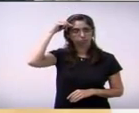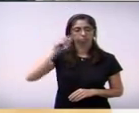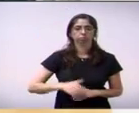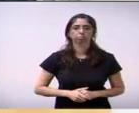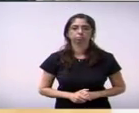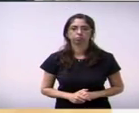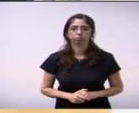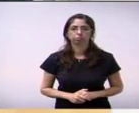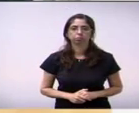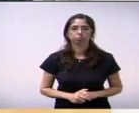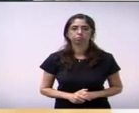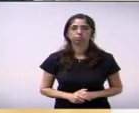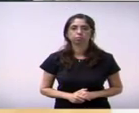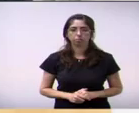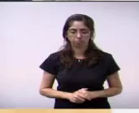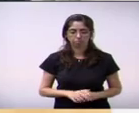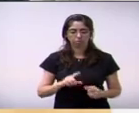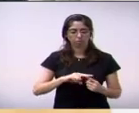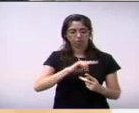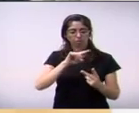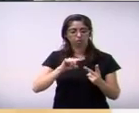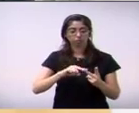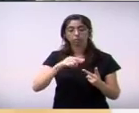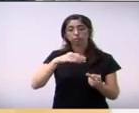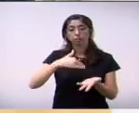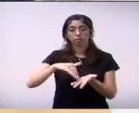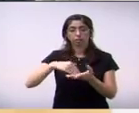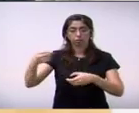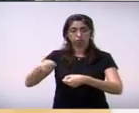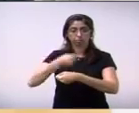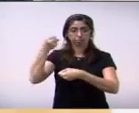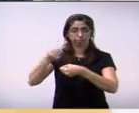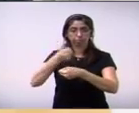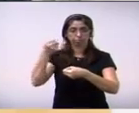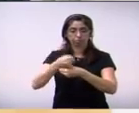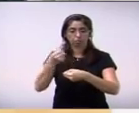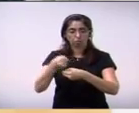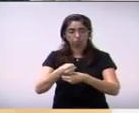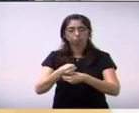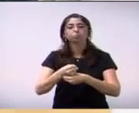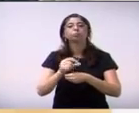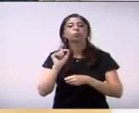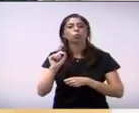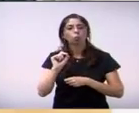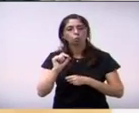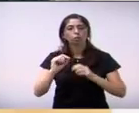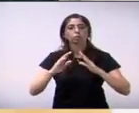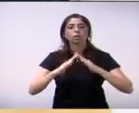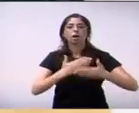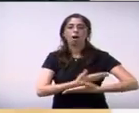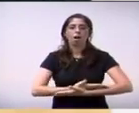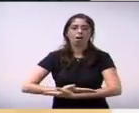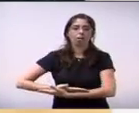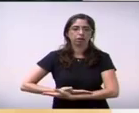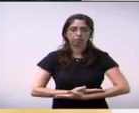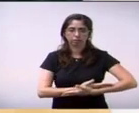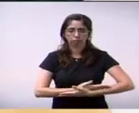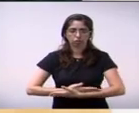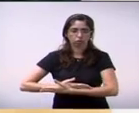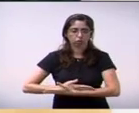senhor prefeito junto com o secretário de obras pela reforma da creche palma creche palma